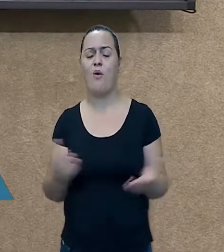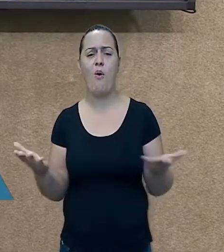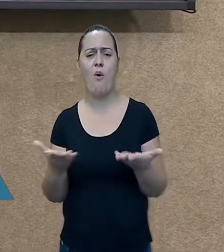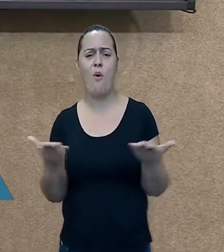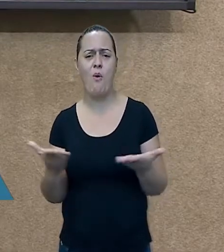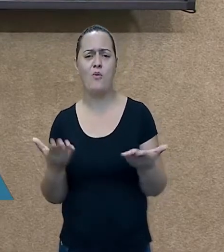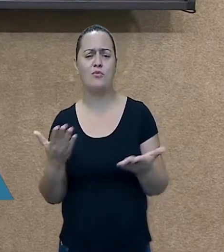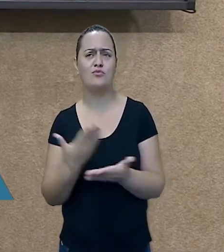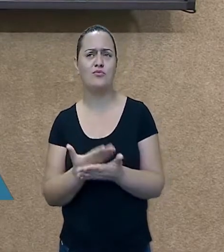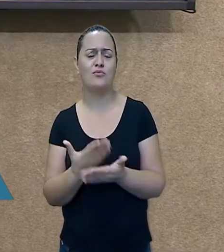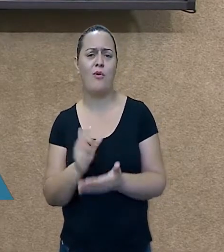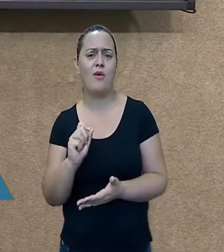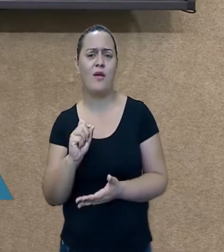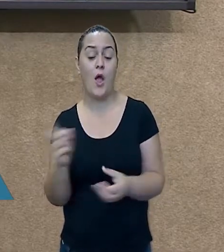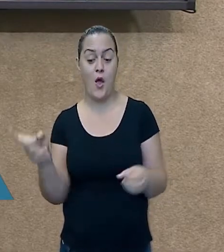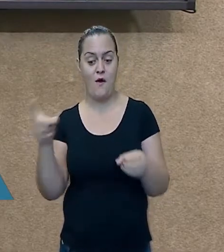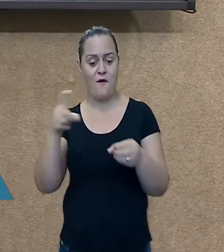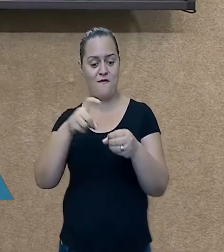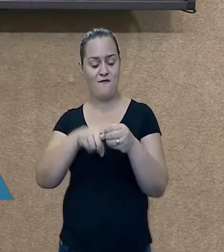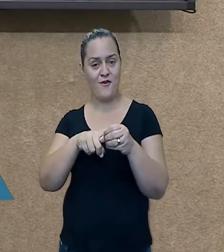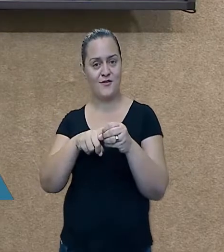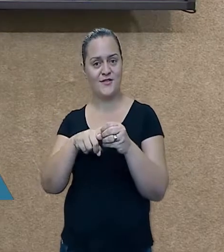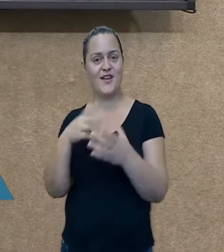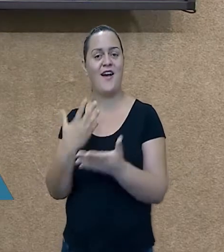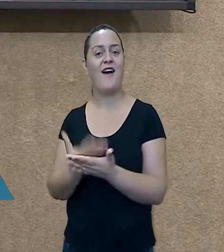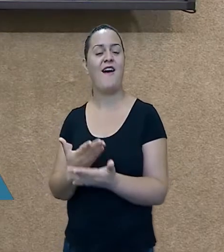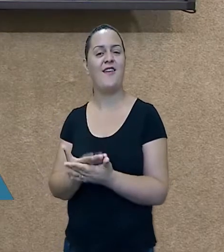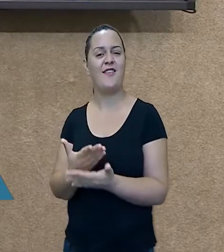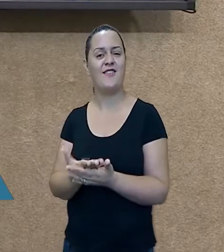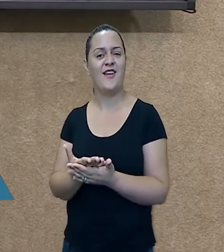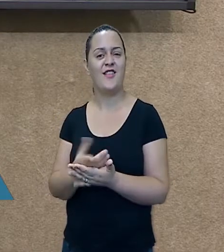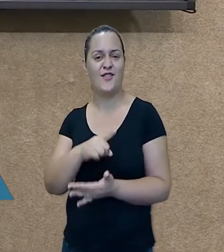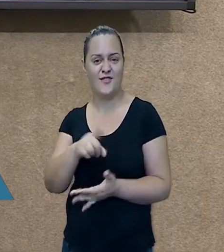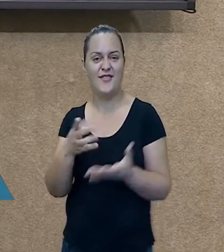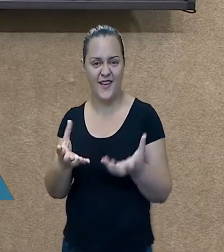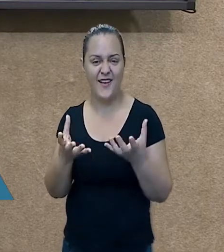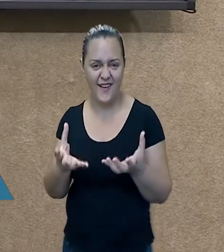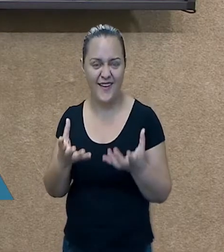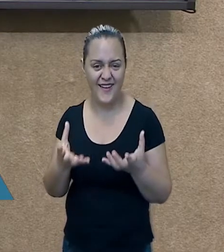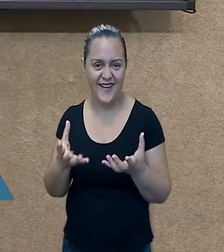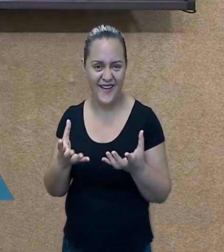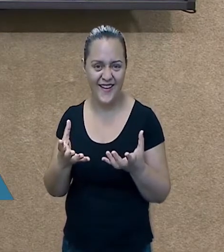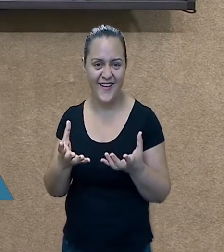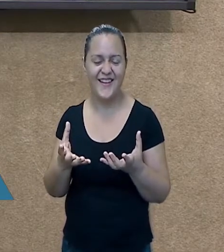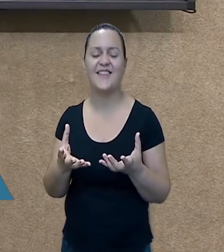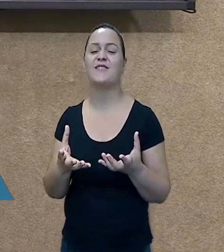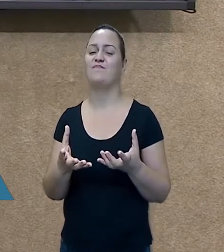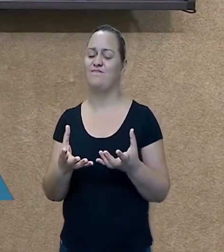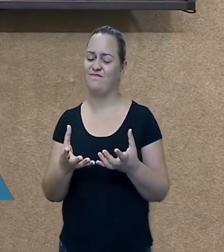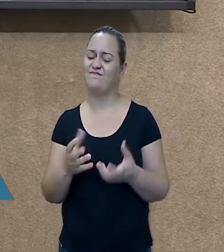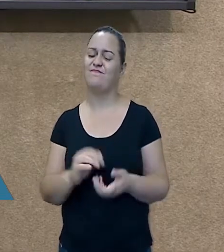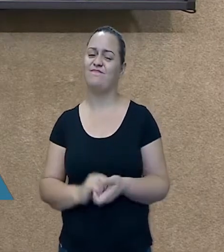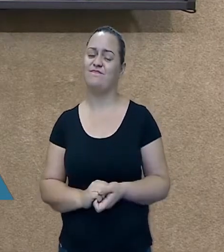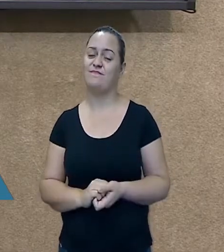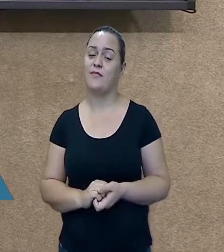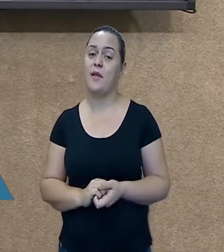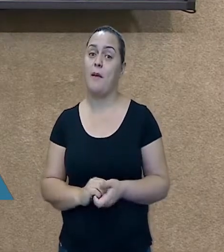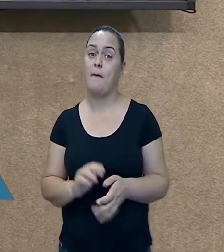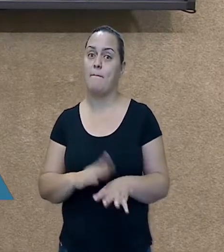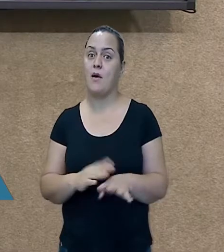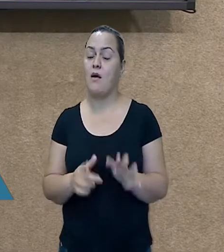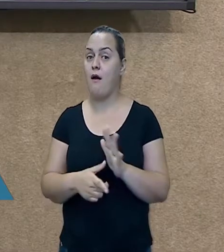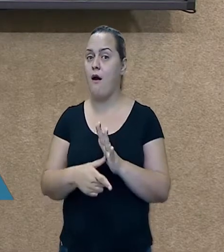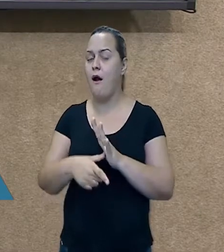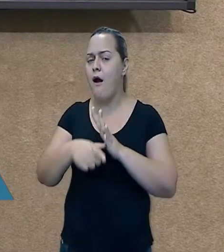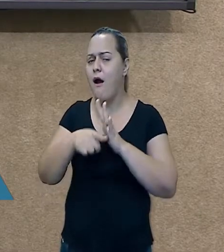Olha que legal, tenho certeza que vocês estão ansiosos para o nosso retorno, não estão? Só que antes nós iremos